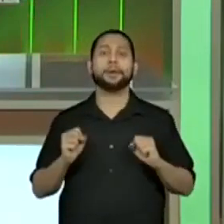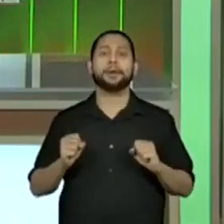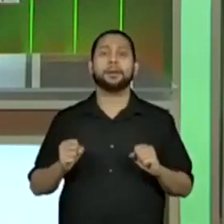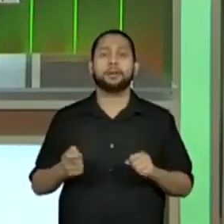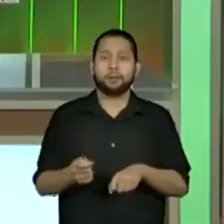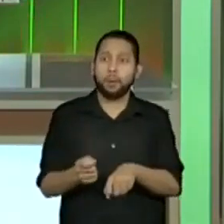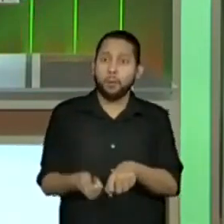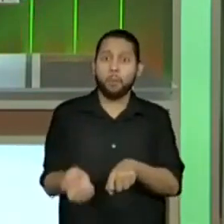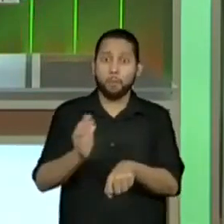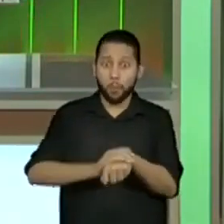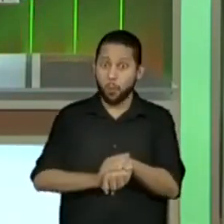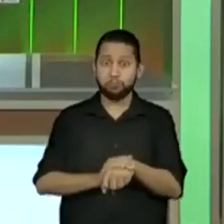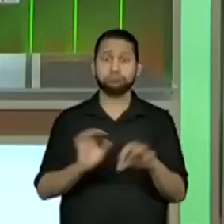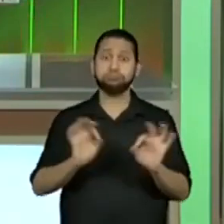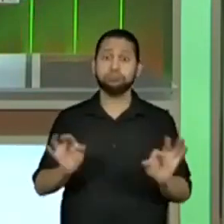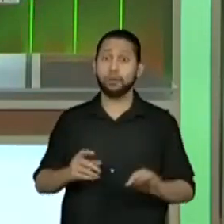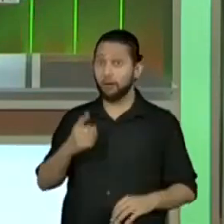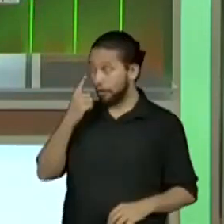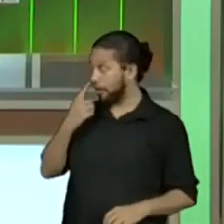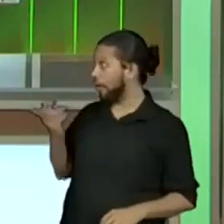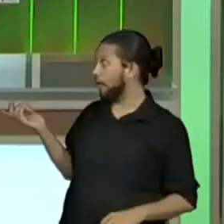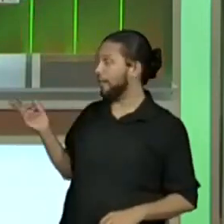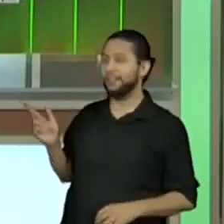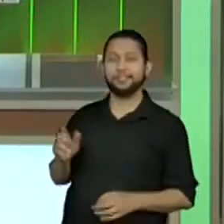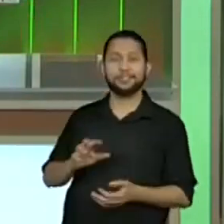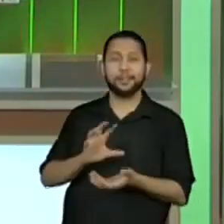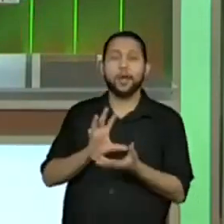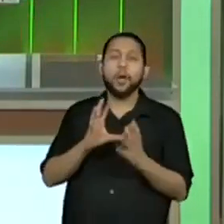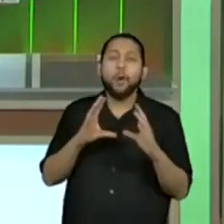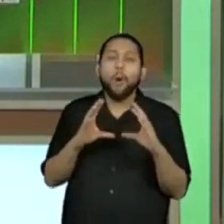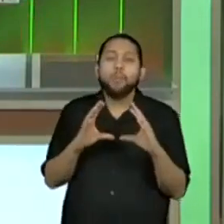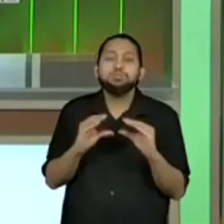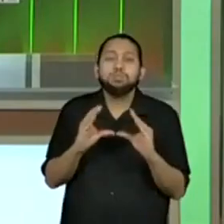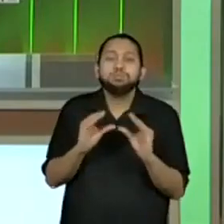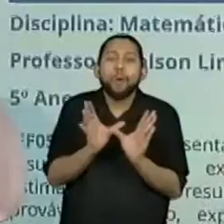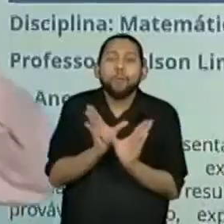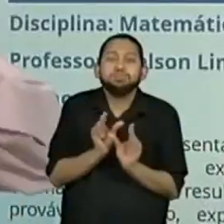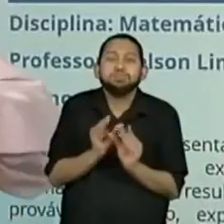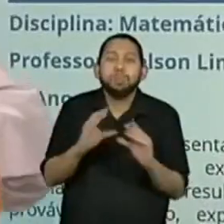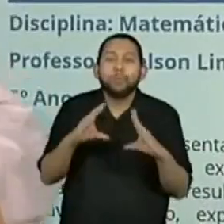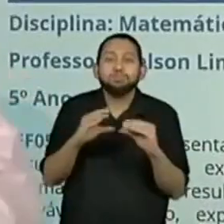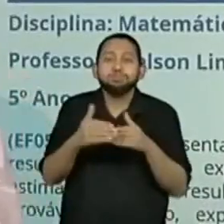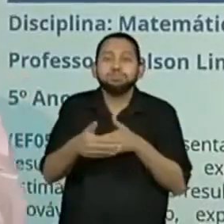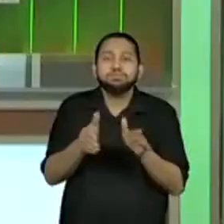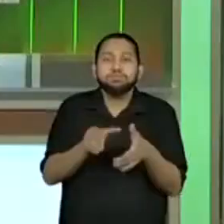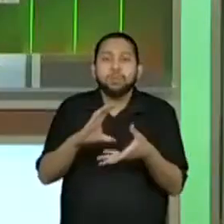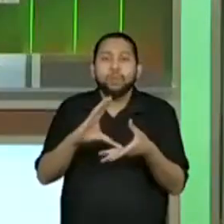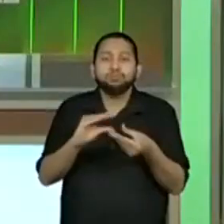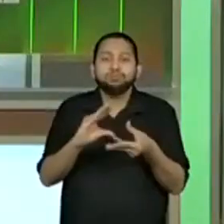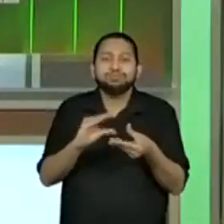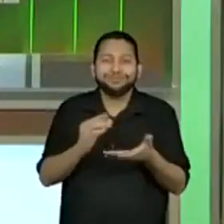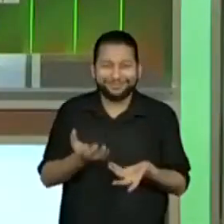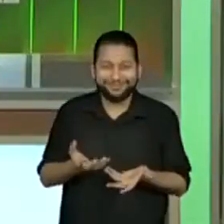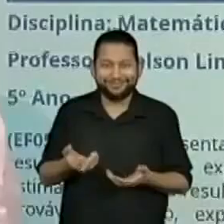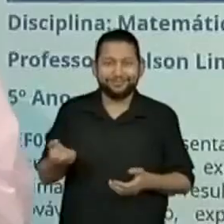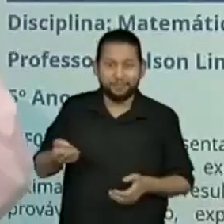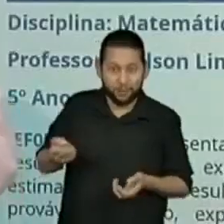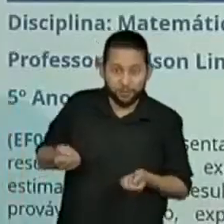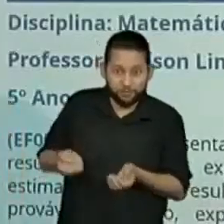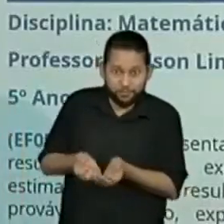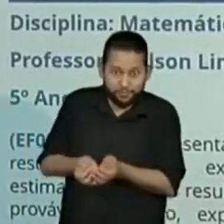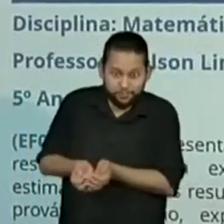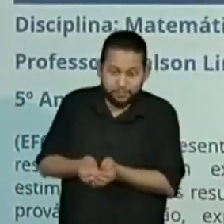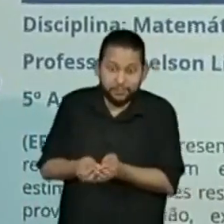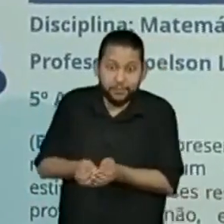coloridos e macios dados. Os a gente pode